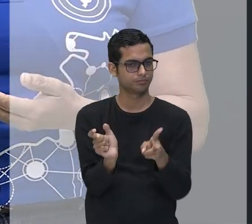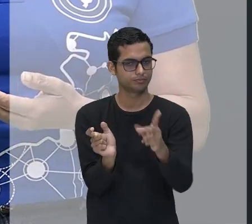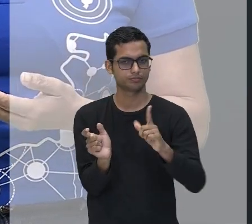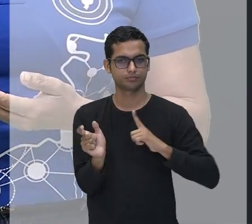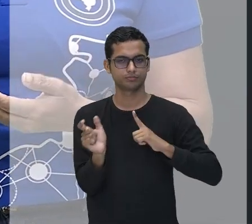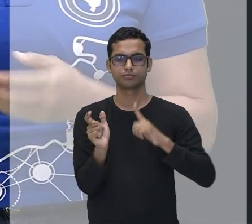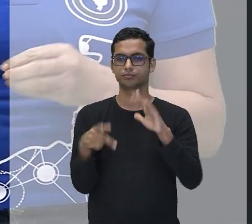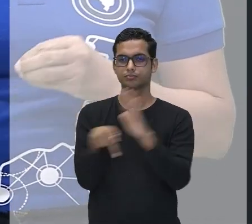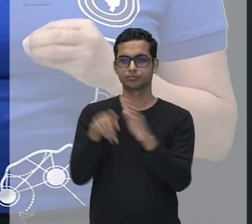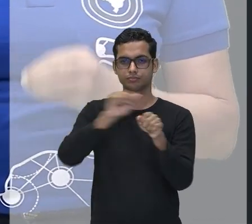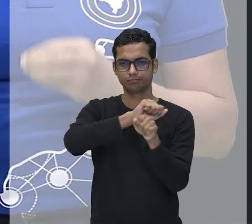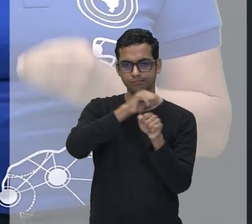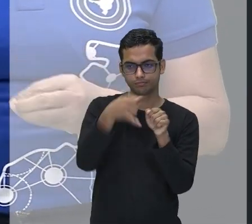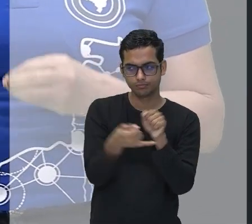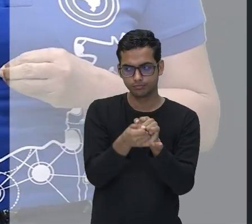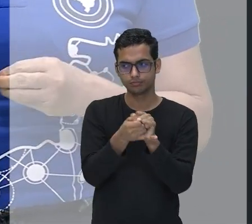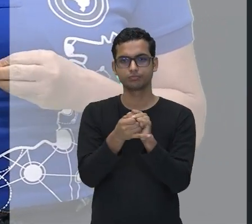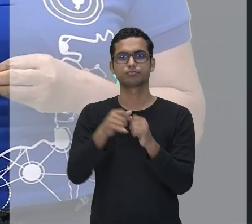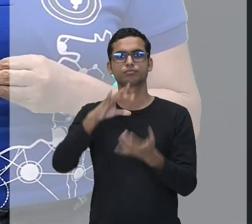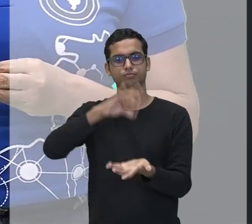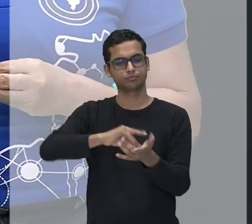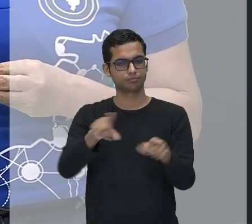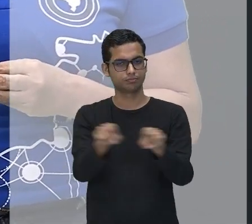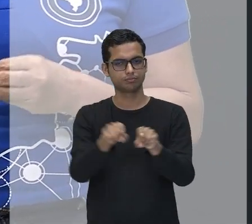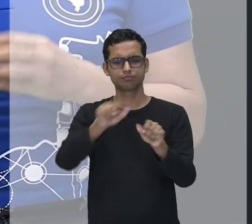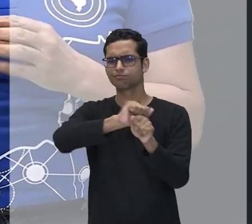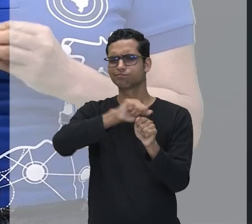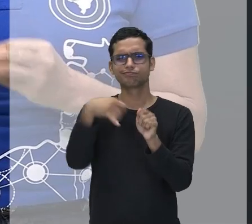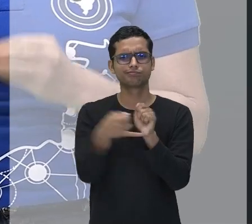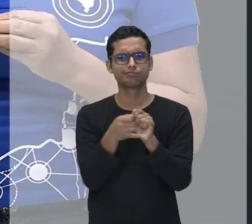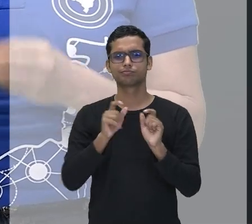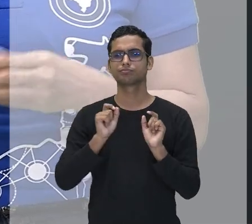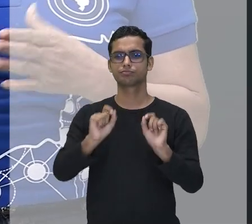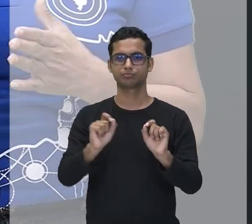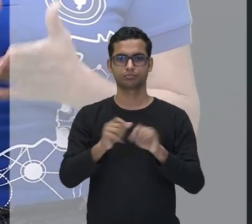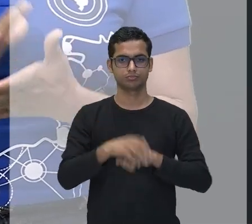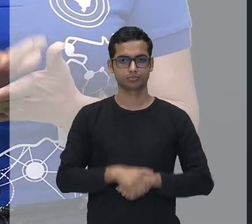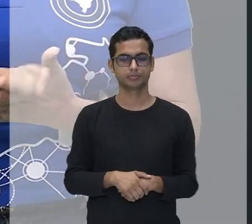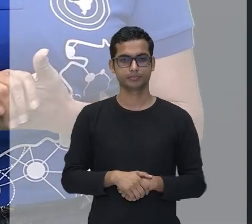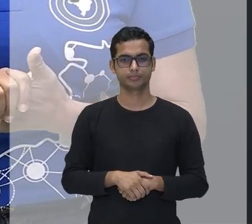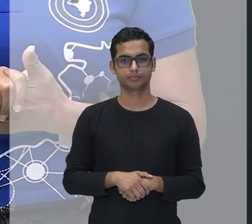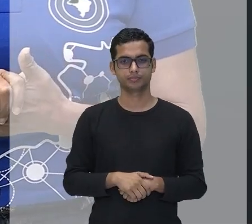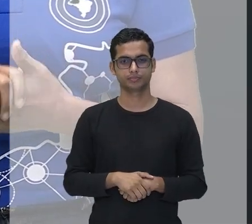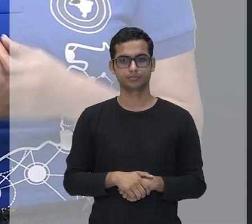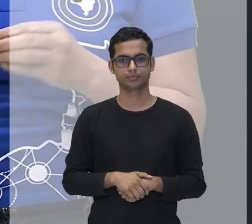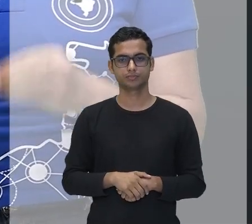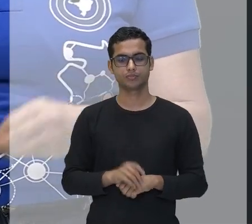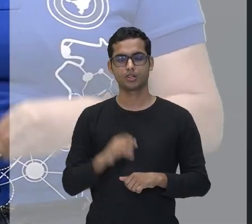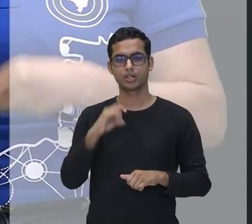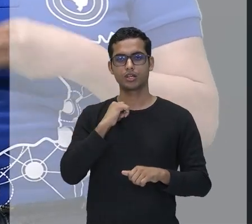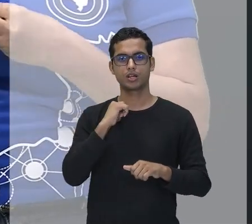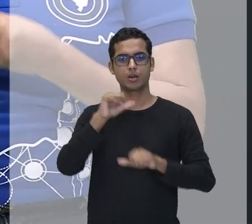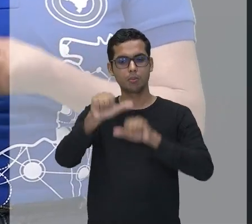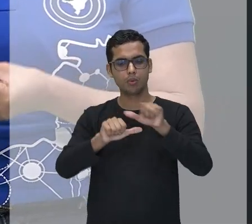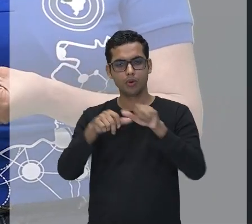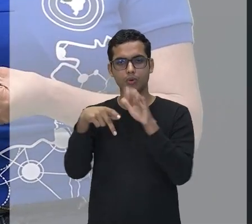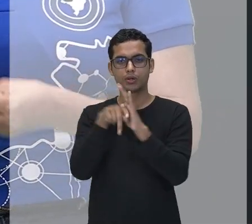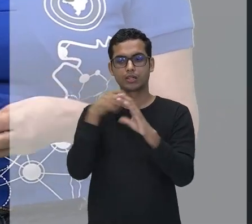adjetivos. O é que o adjetivo faz? Ele modifica esse substantivo, dando